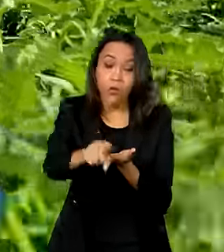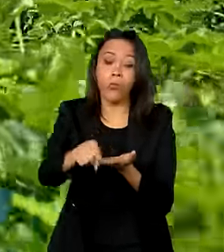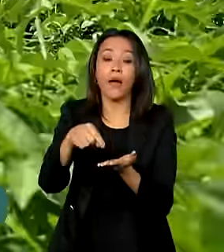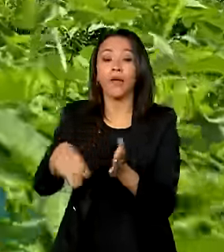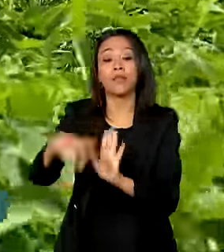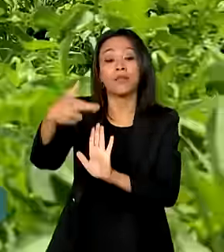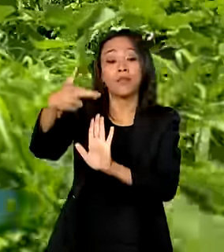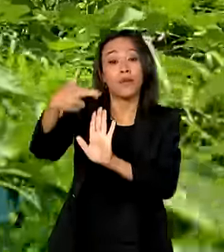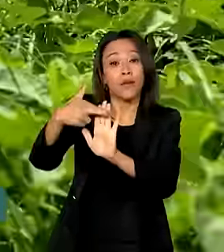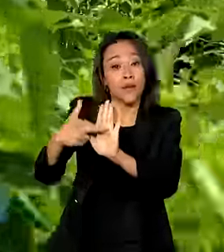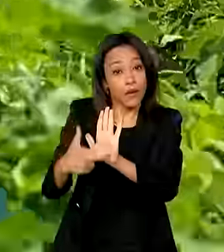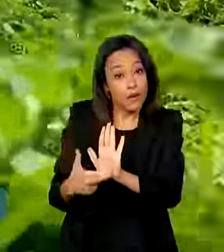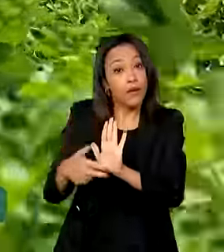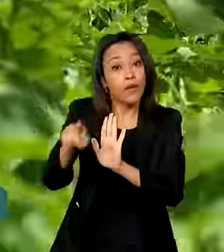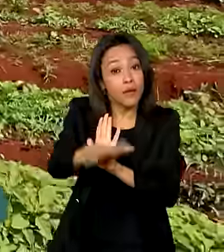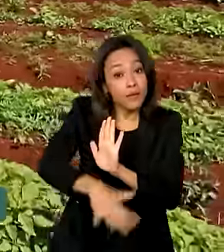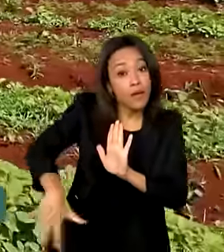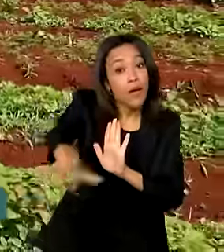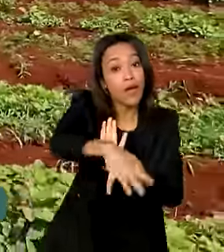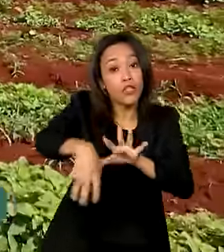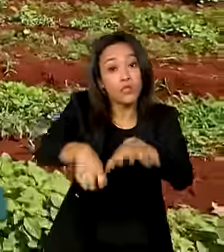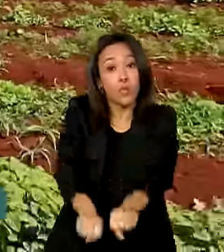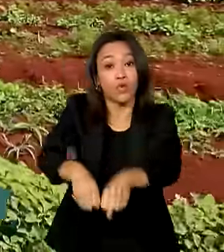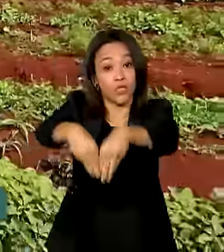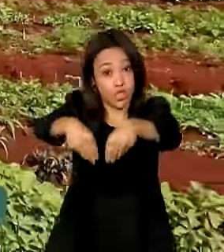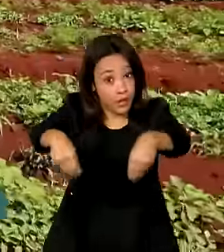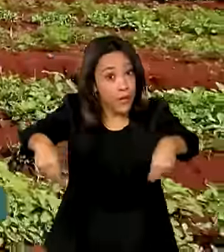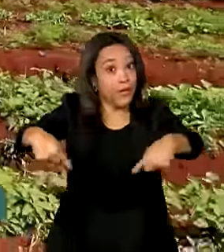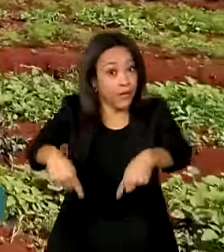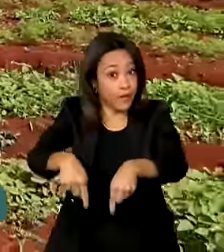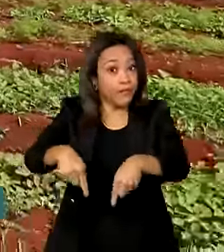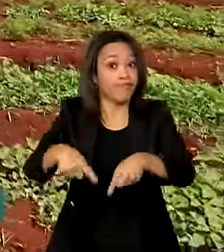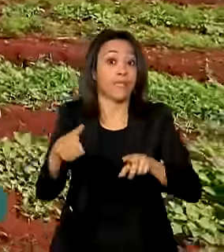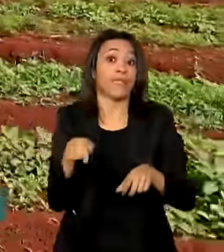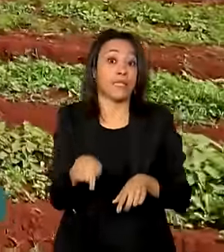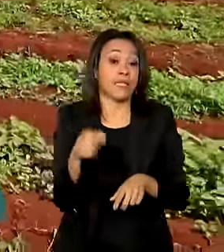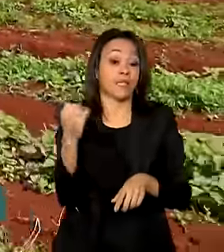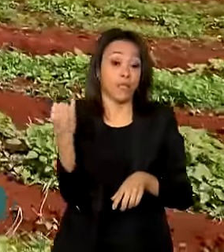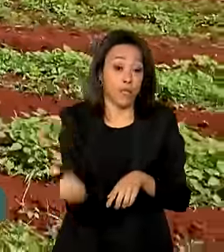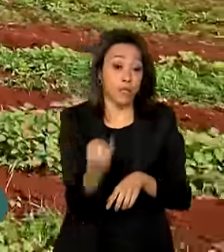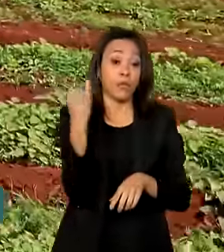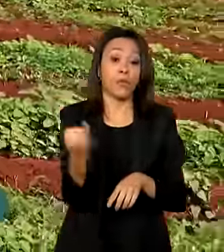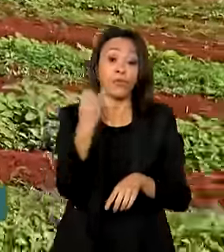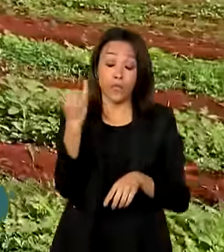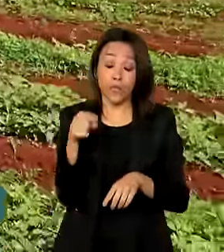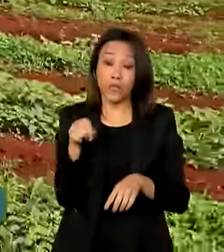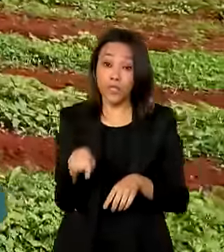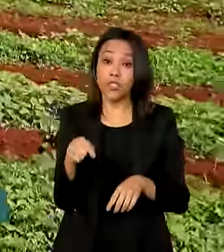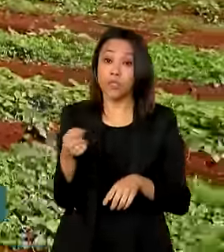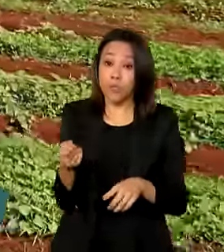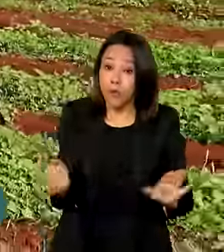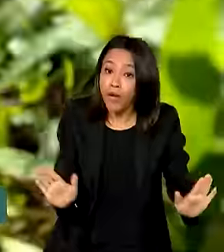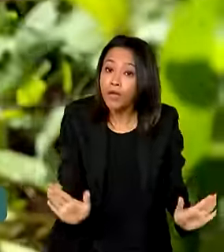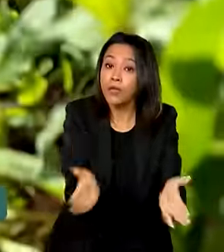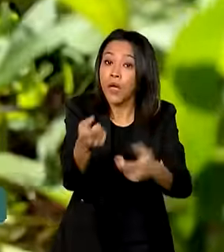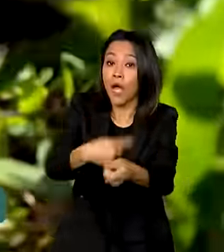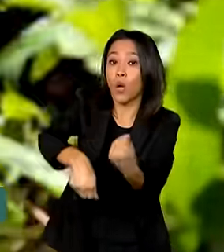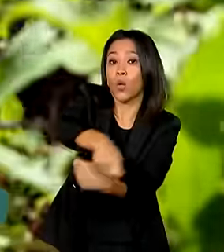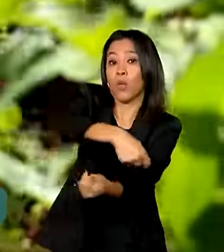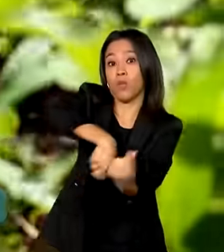ambiental e fundiária, que é uma maneira de trazer para a agenda positiva, para a economia